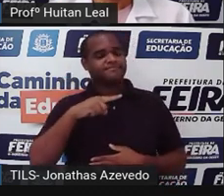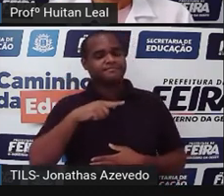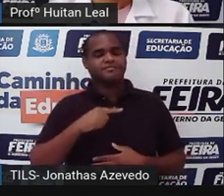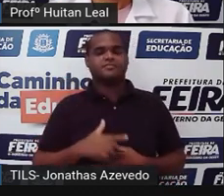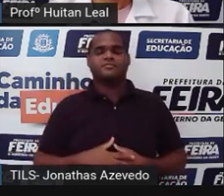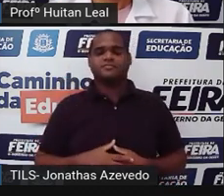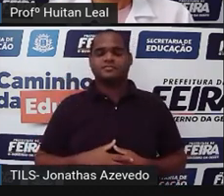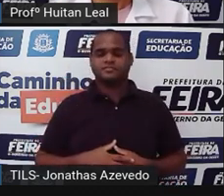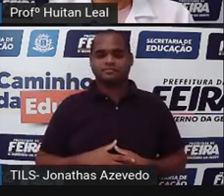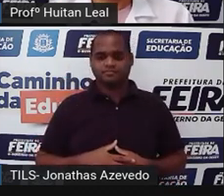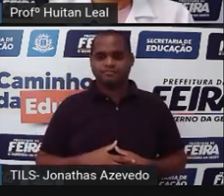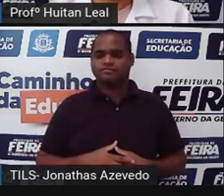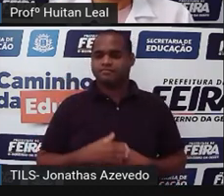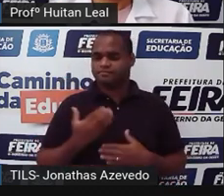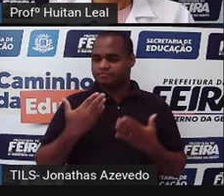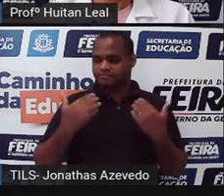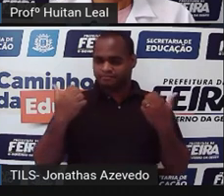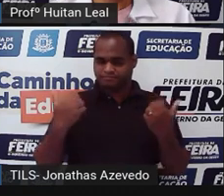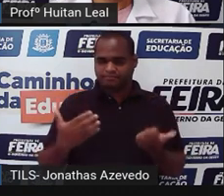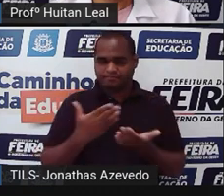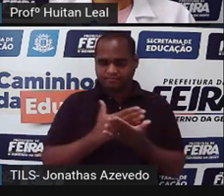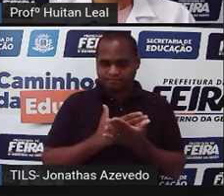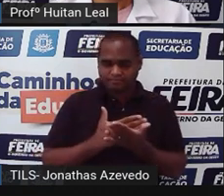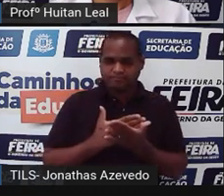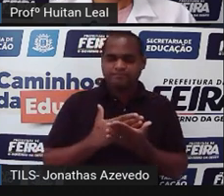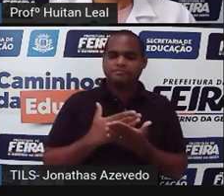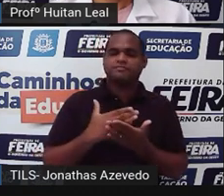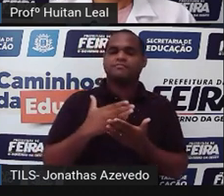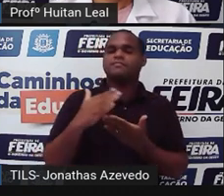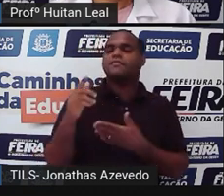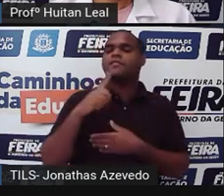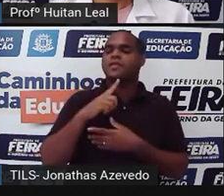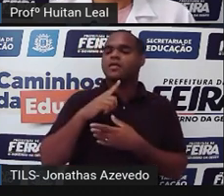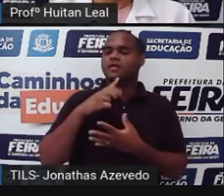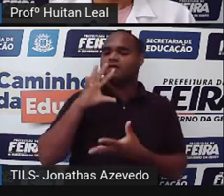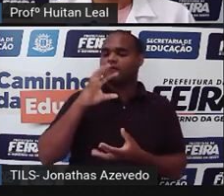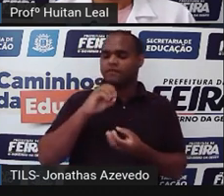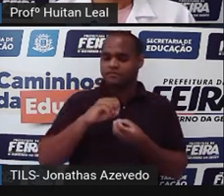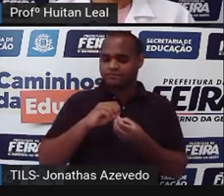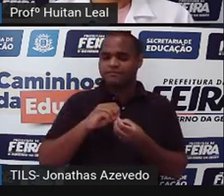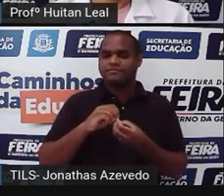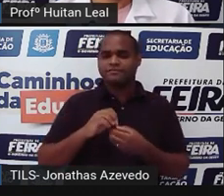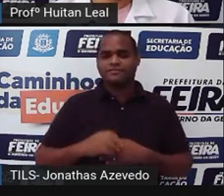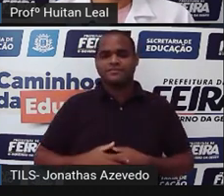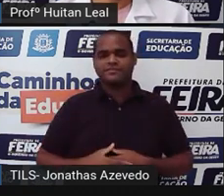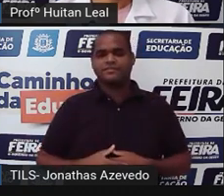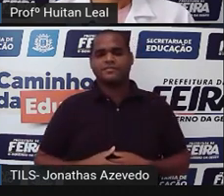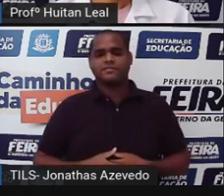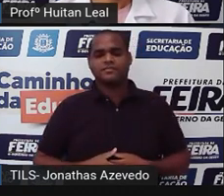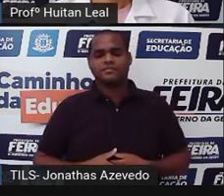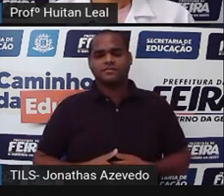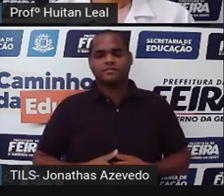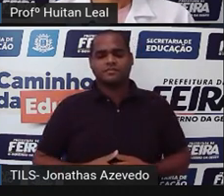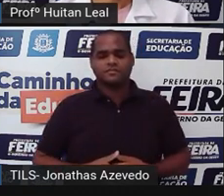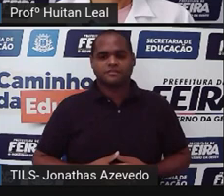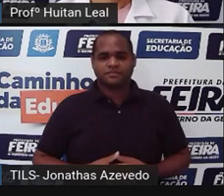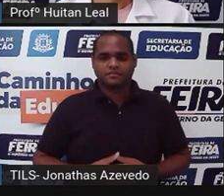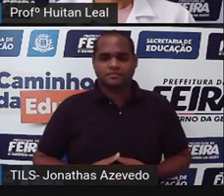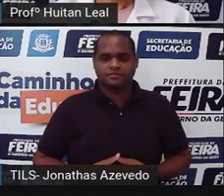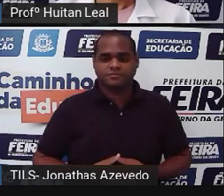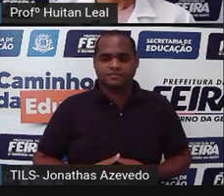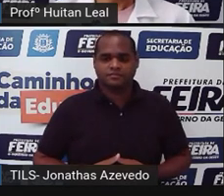agora nós vamos partir para o desfecho da história. Não é? Vamos lá!